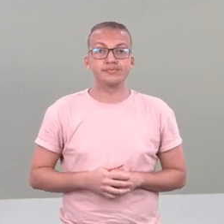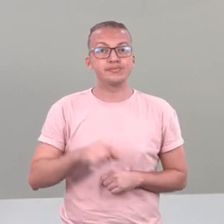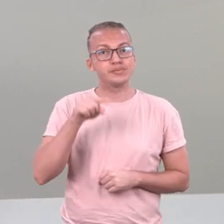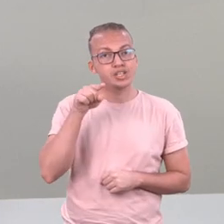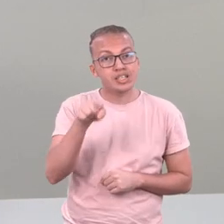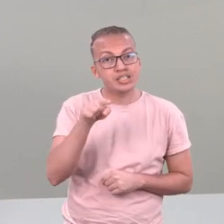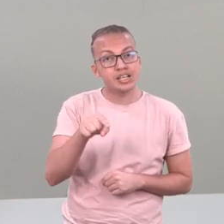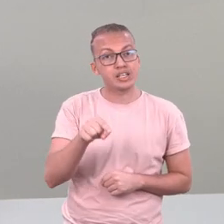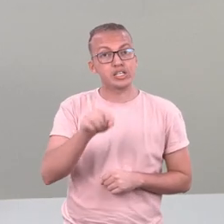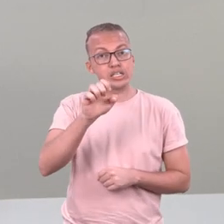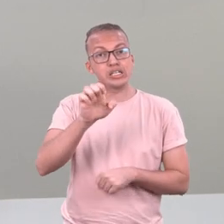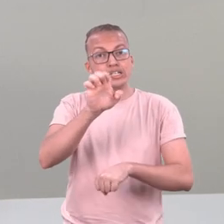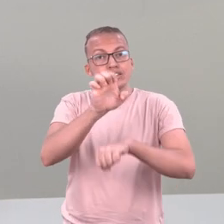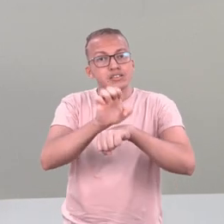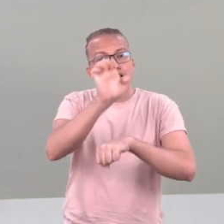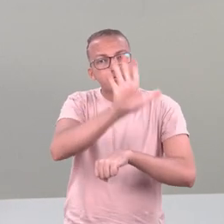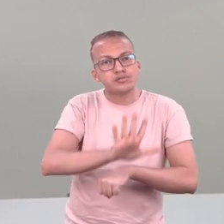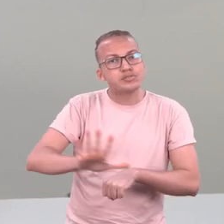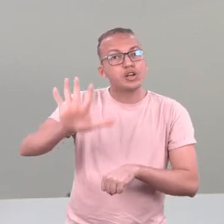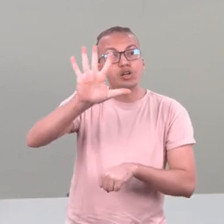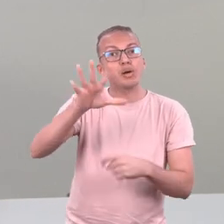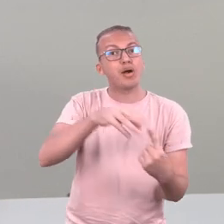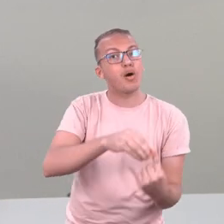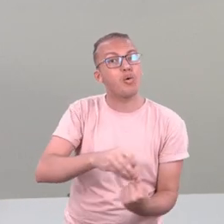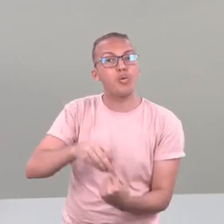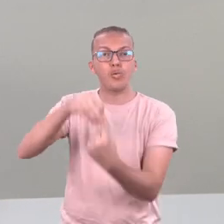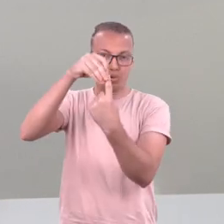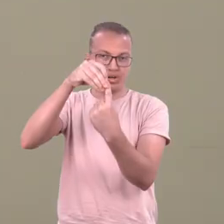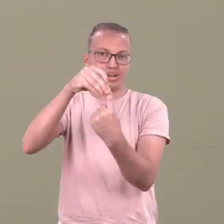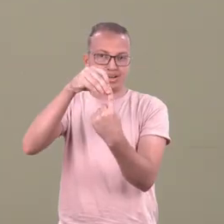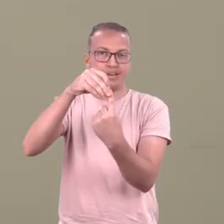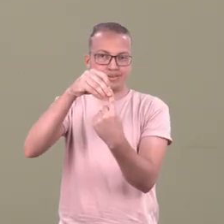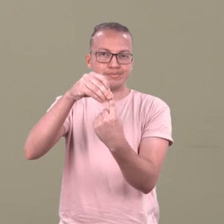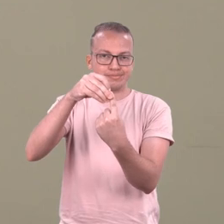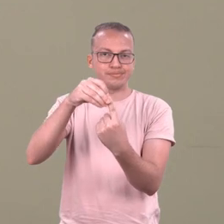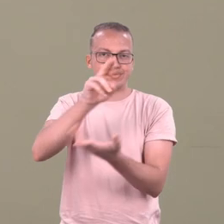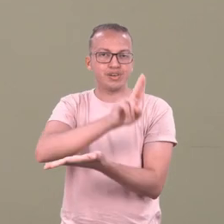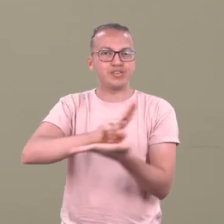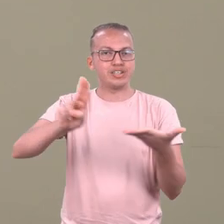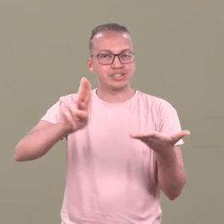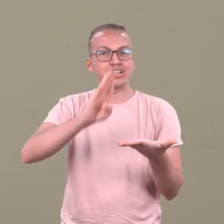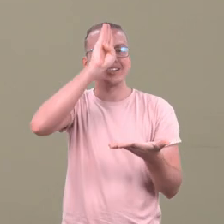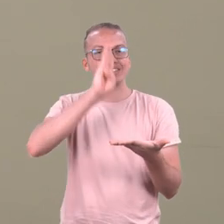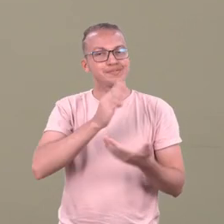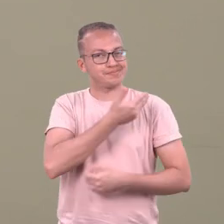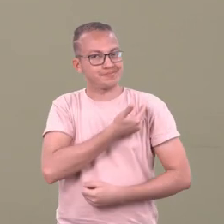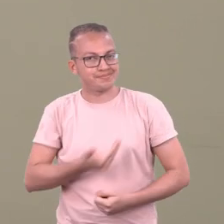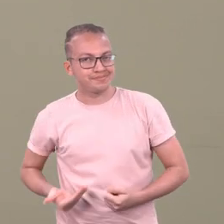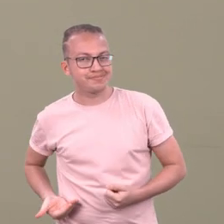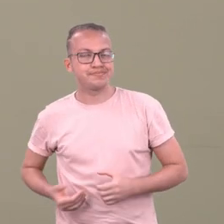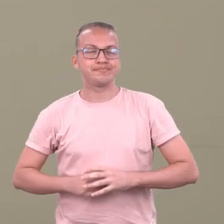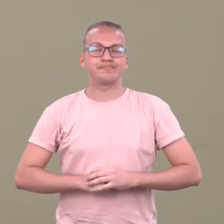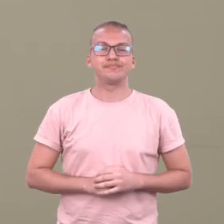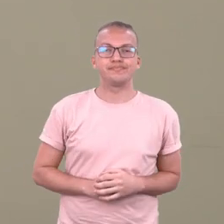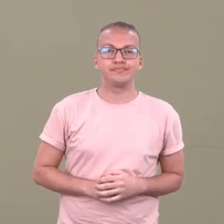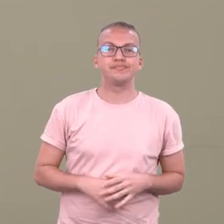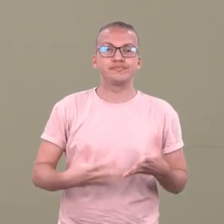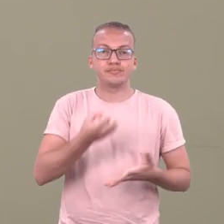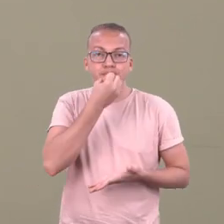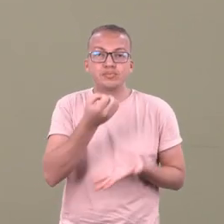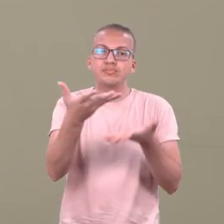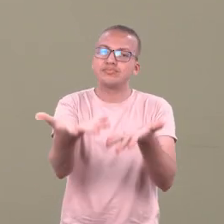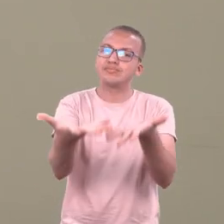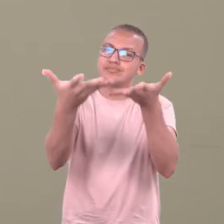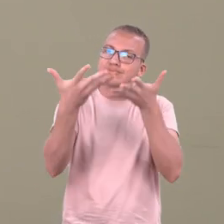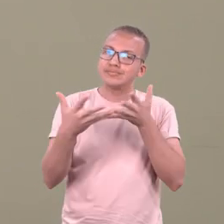única universidade pública do Estado de Sergipe. Queria desejar boas-vindas a todos os estudantes que